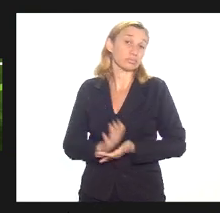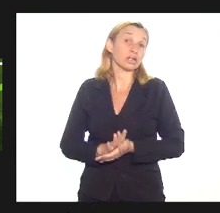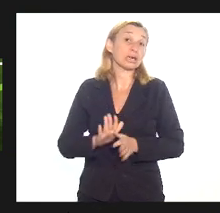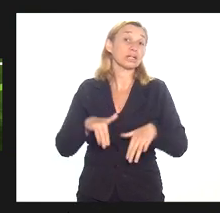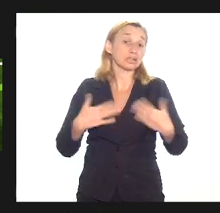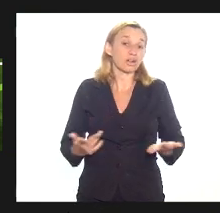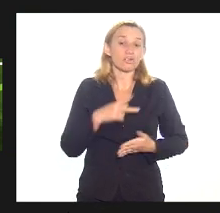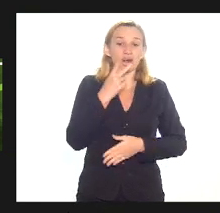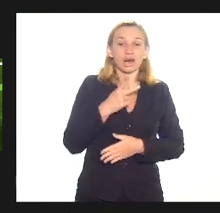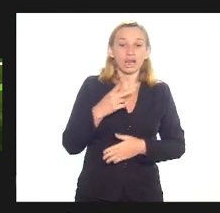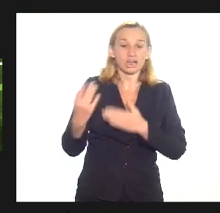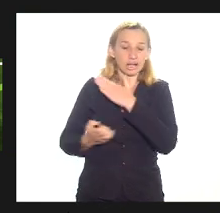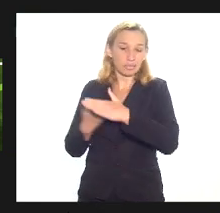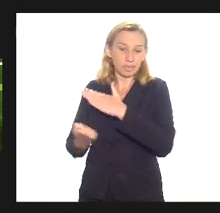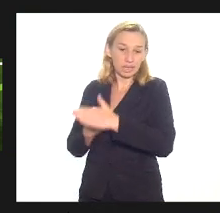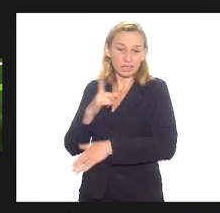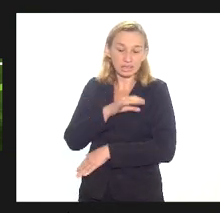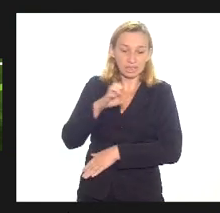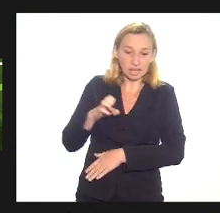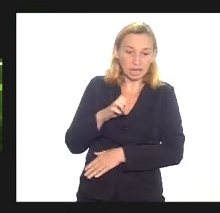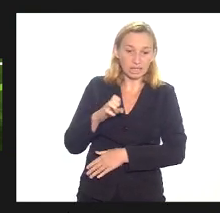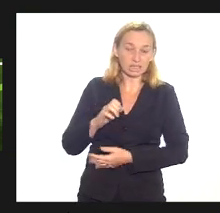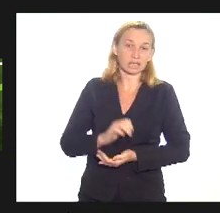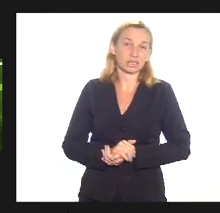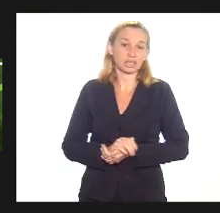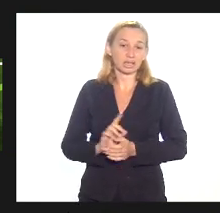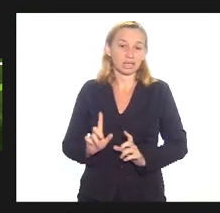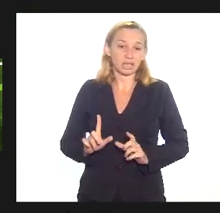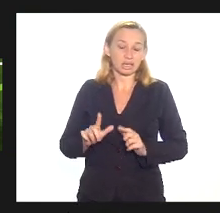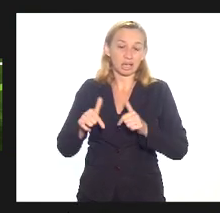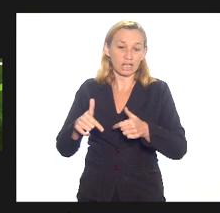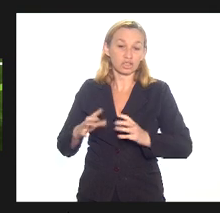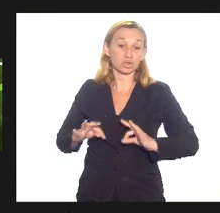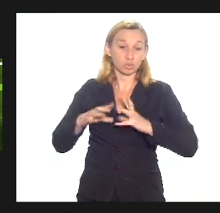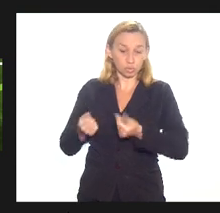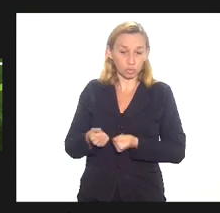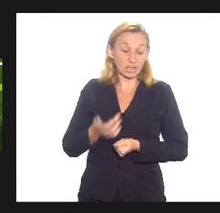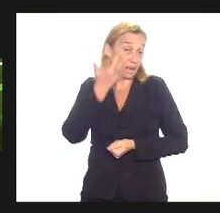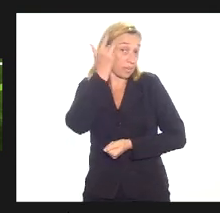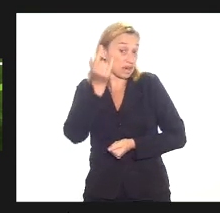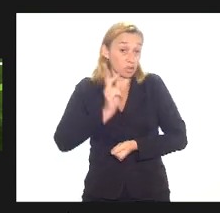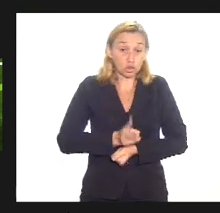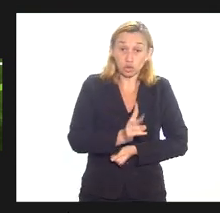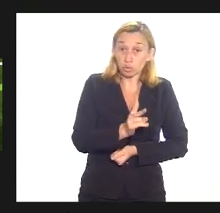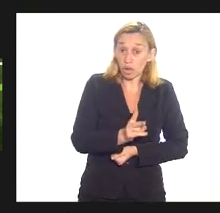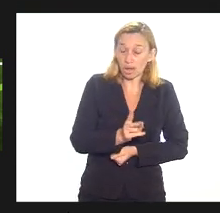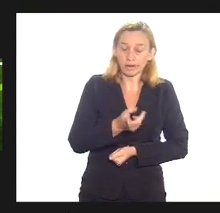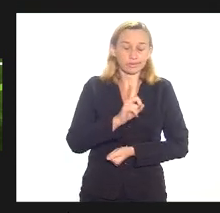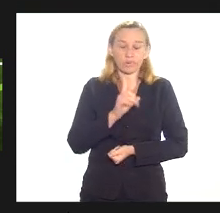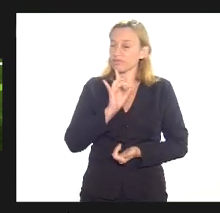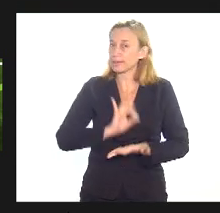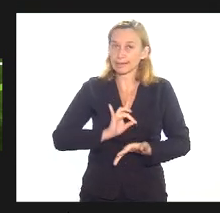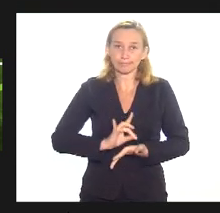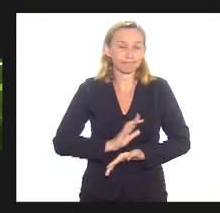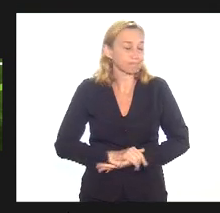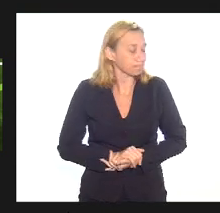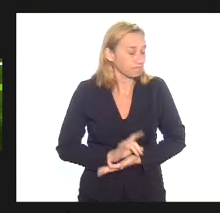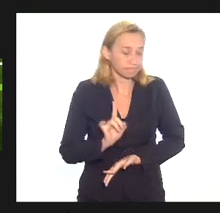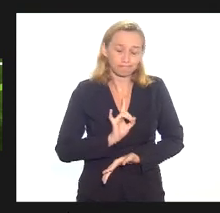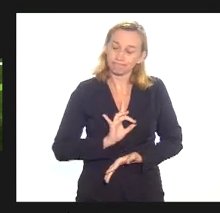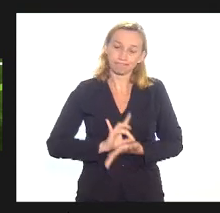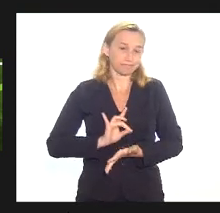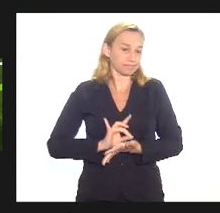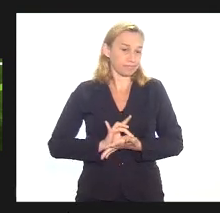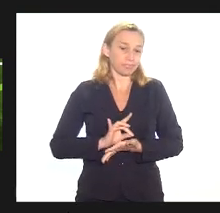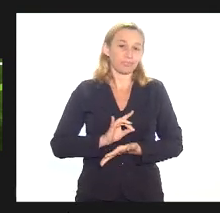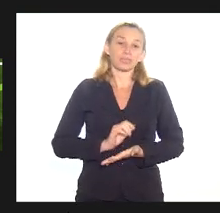que a CEDAI é superavitária hoje e que amanhã ela continuará sendo não é verdade não é verdade